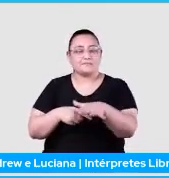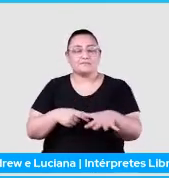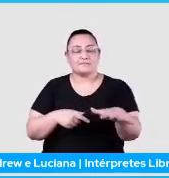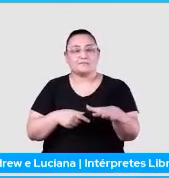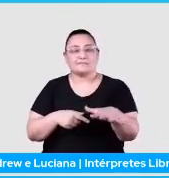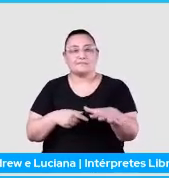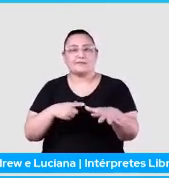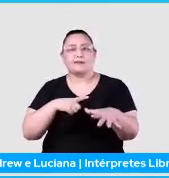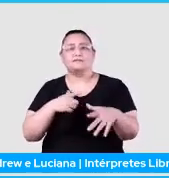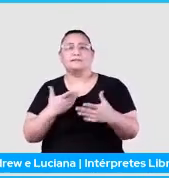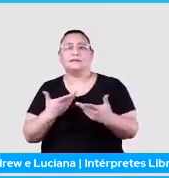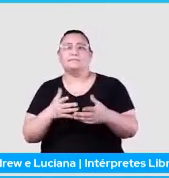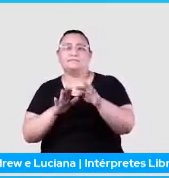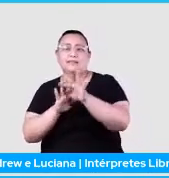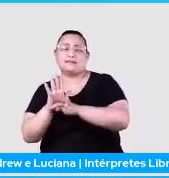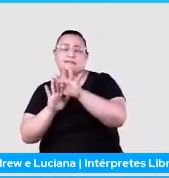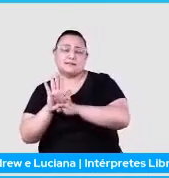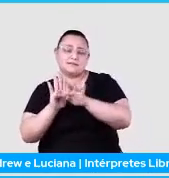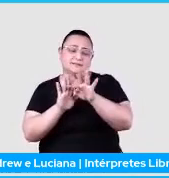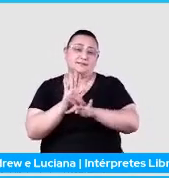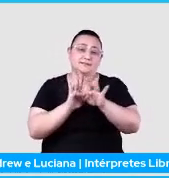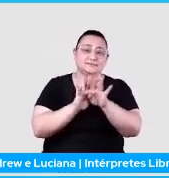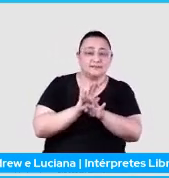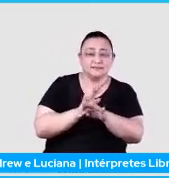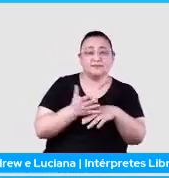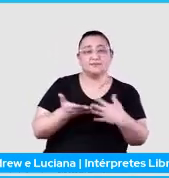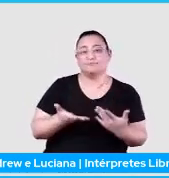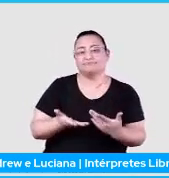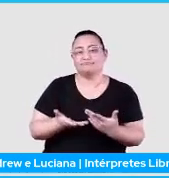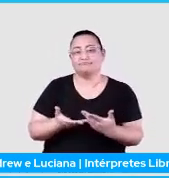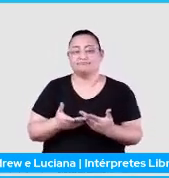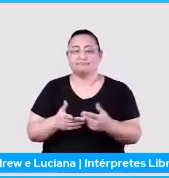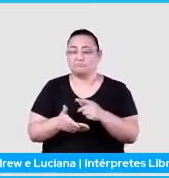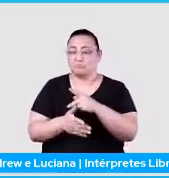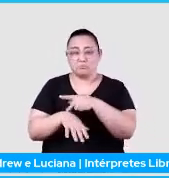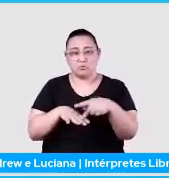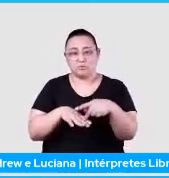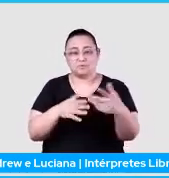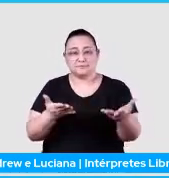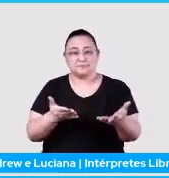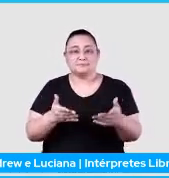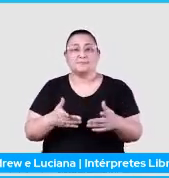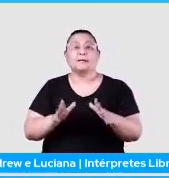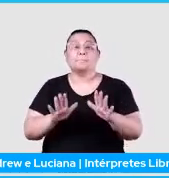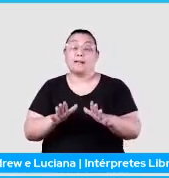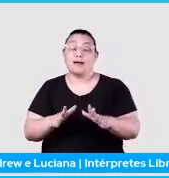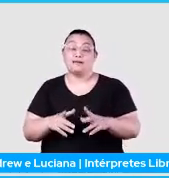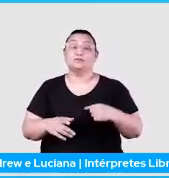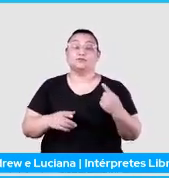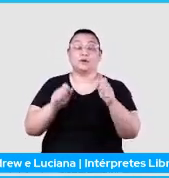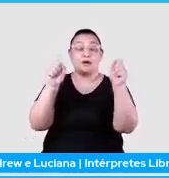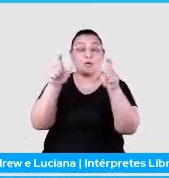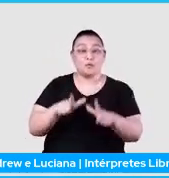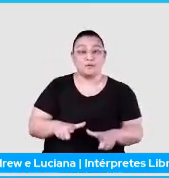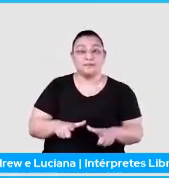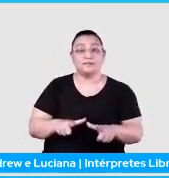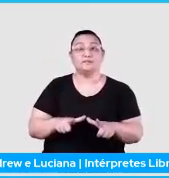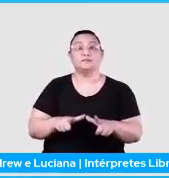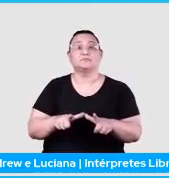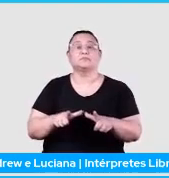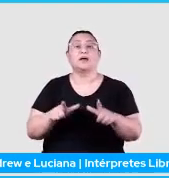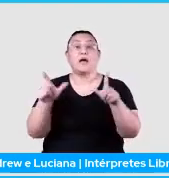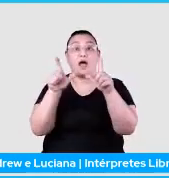lida com texto, a gente lida com texto puro mesmo. E nos nossos algoritmos, quem é da área, eu sei que